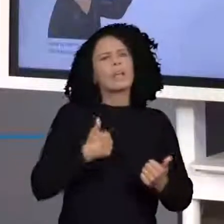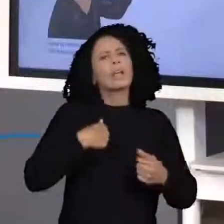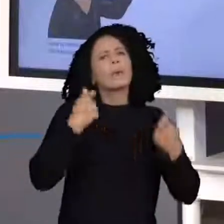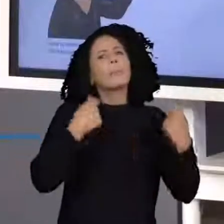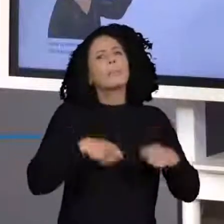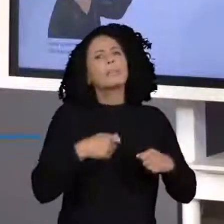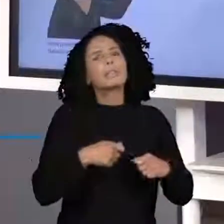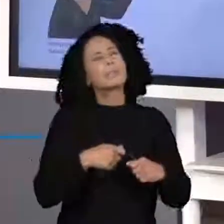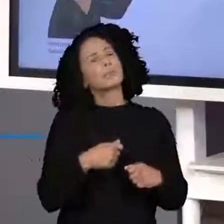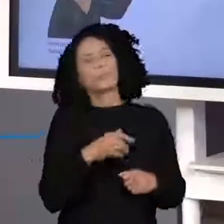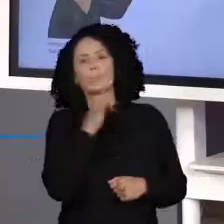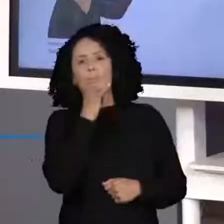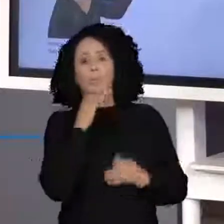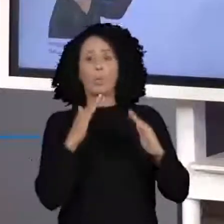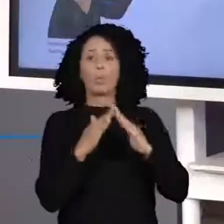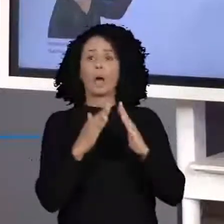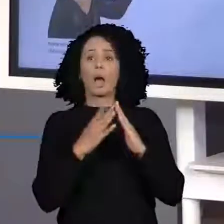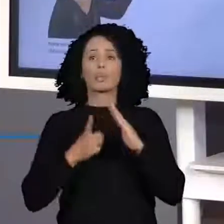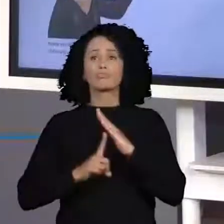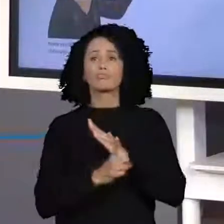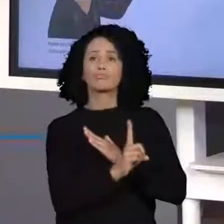sair de casa para comprar uma roupa?